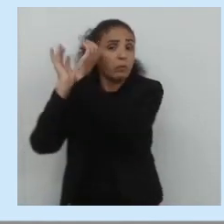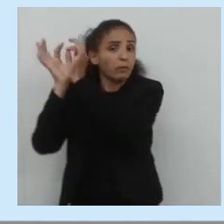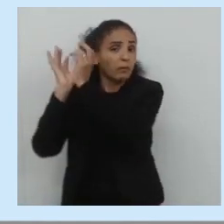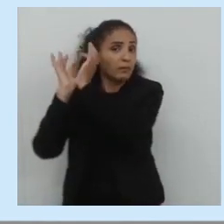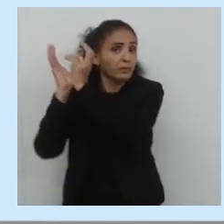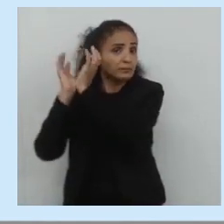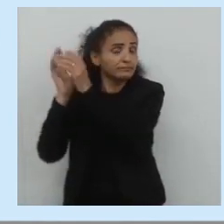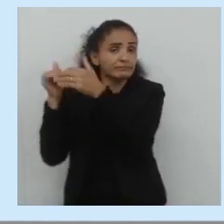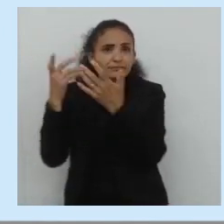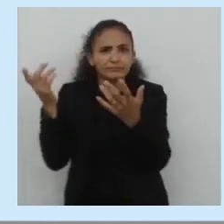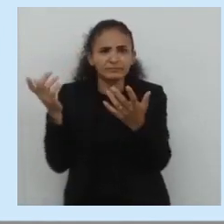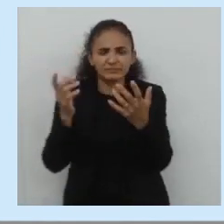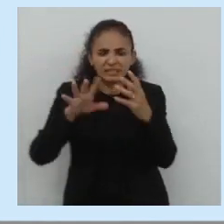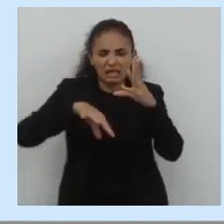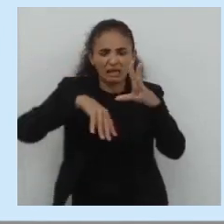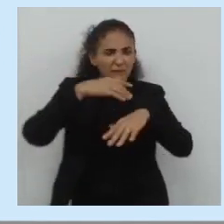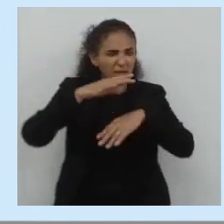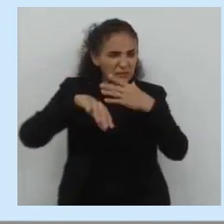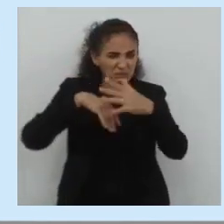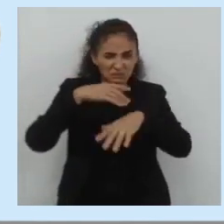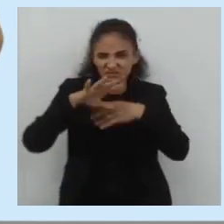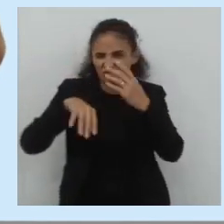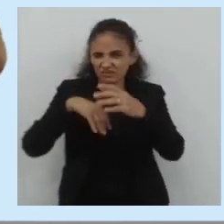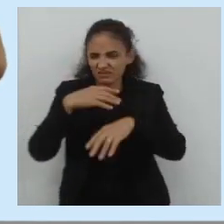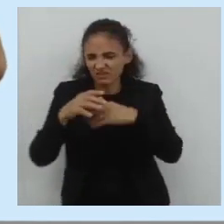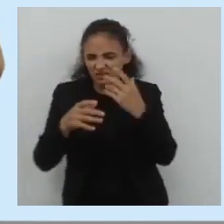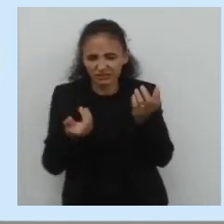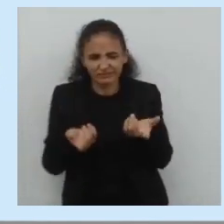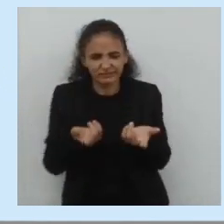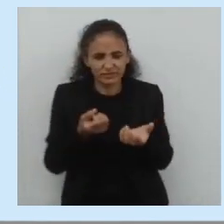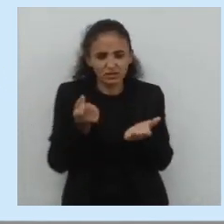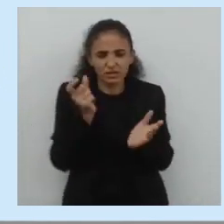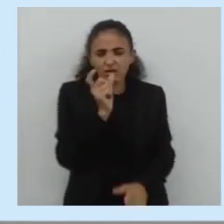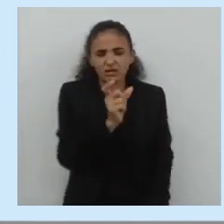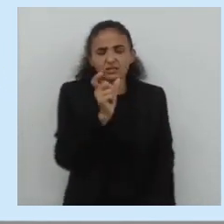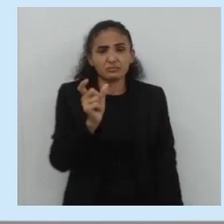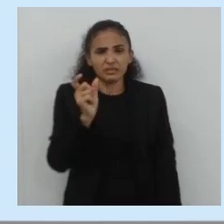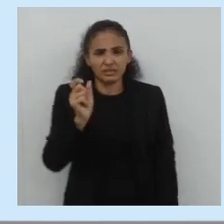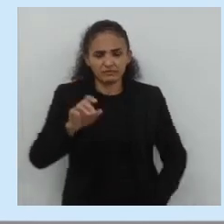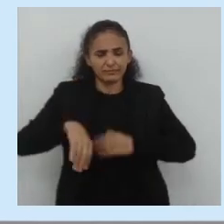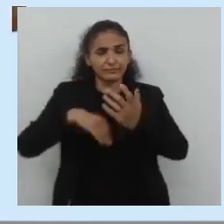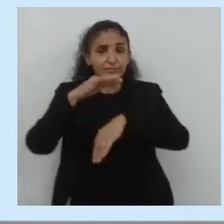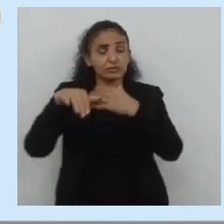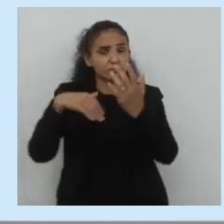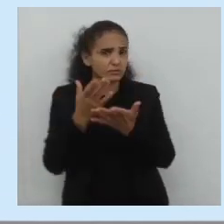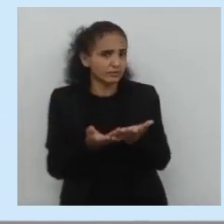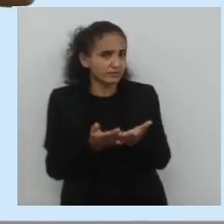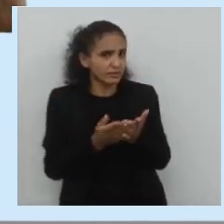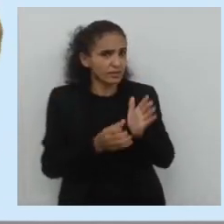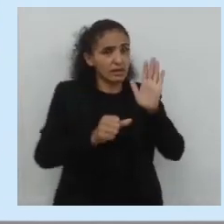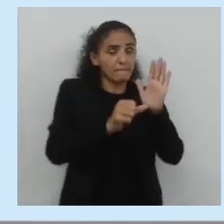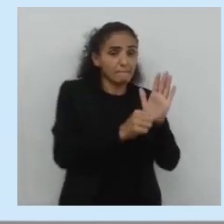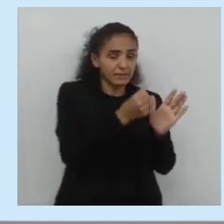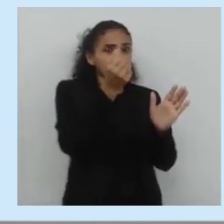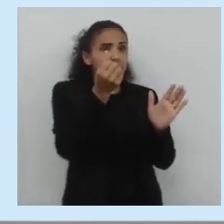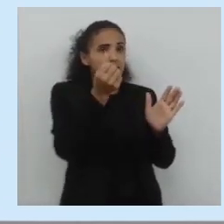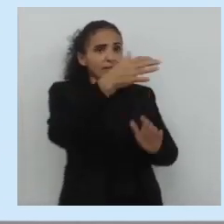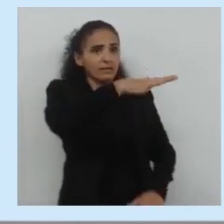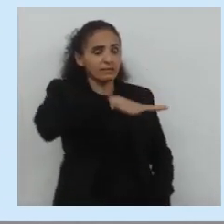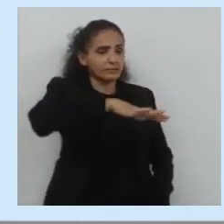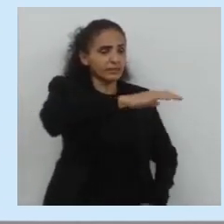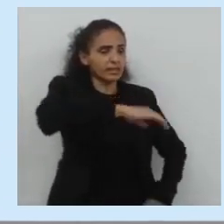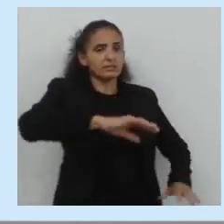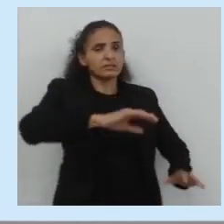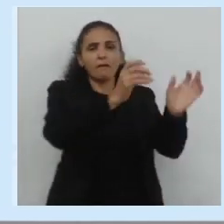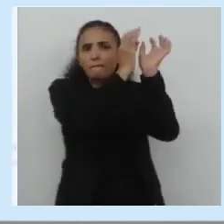encontramos aqui, parece que está meio truncado, misturado aqui as ideias, misturadas as ideias. Será que essas ideias, o